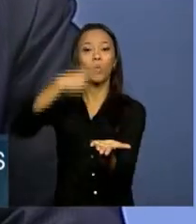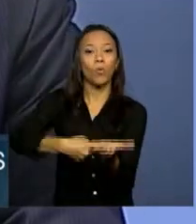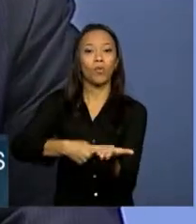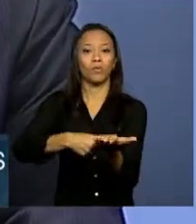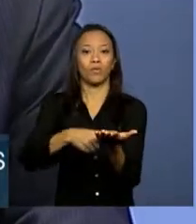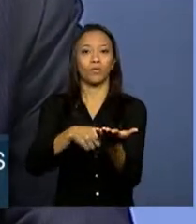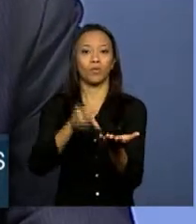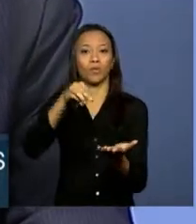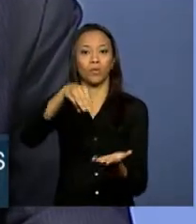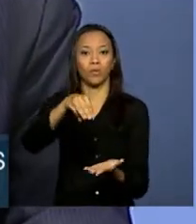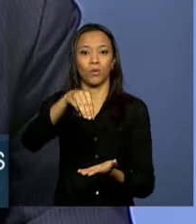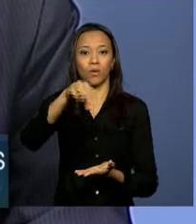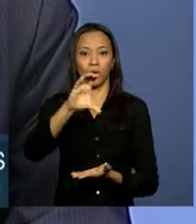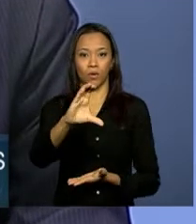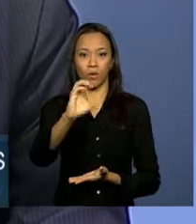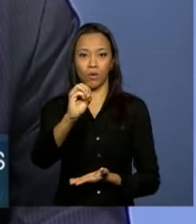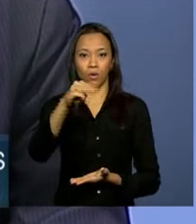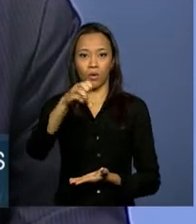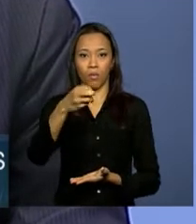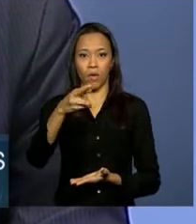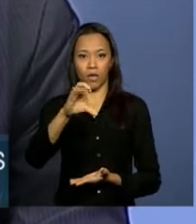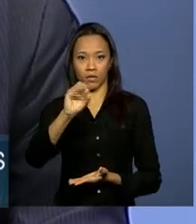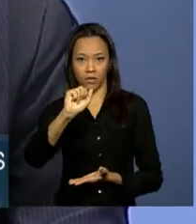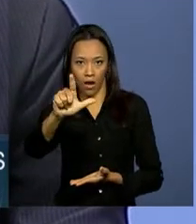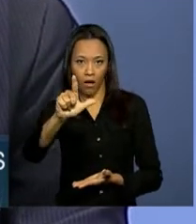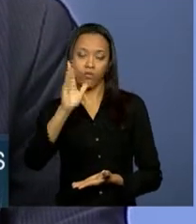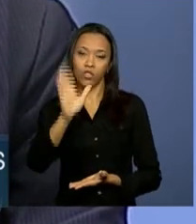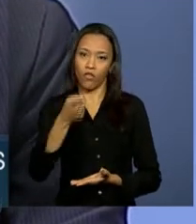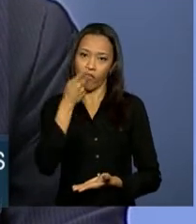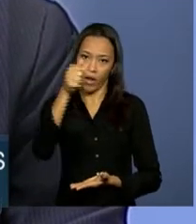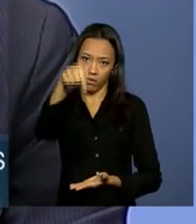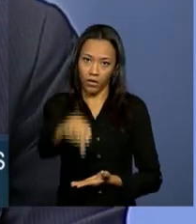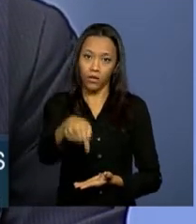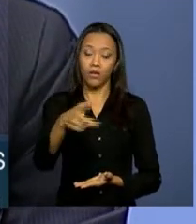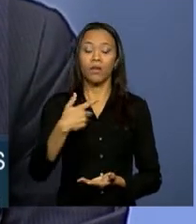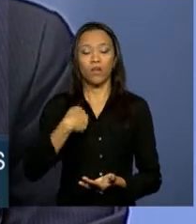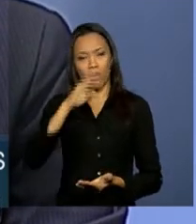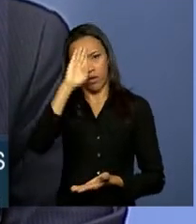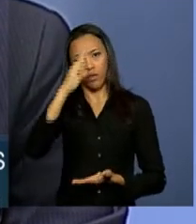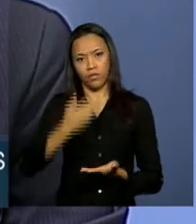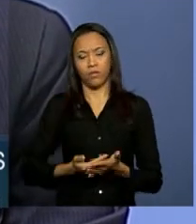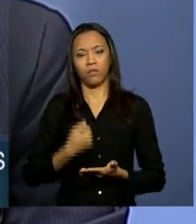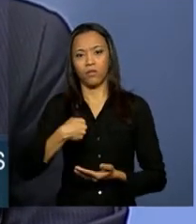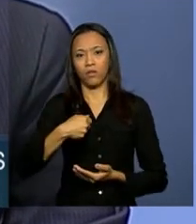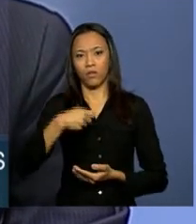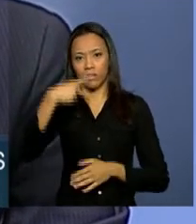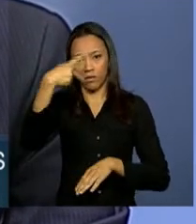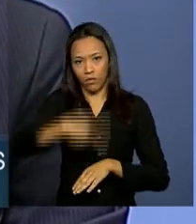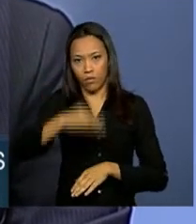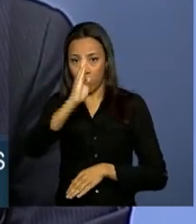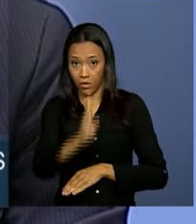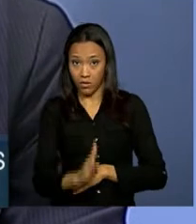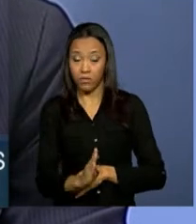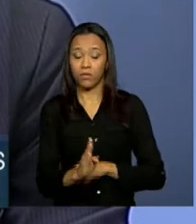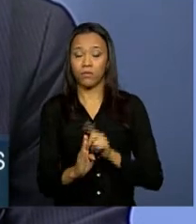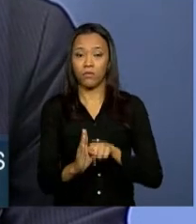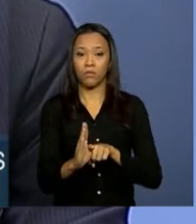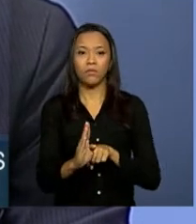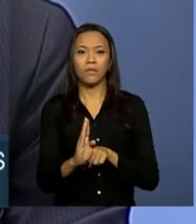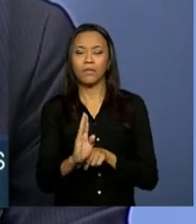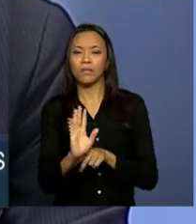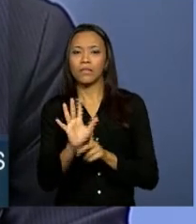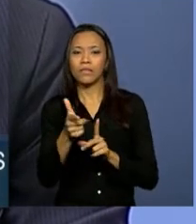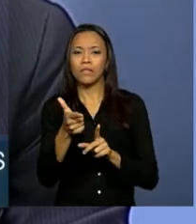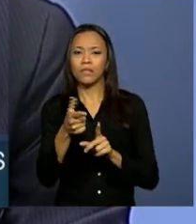alguma maneira, colocada, e eu quero dizer que o Brasil, para além dos aspectos assim